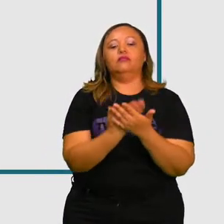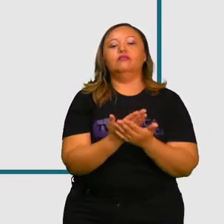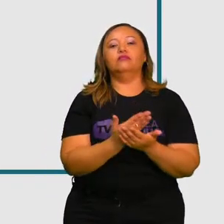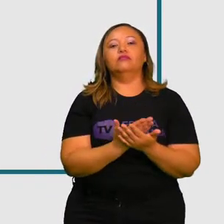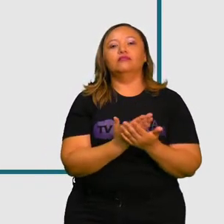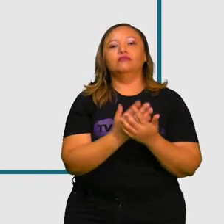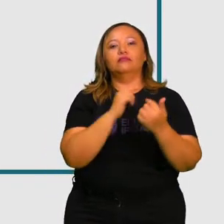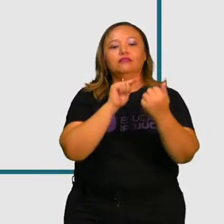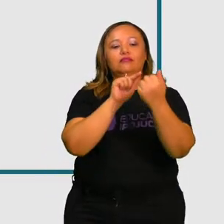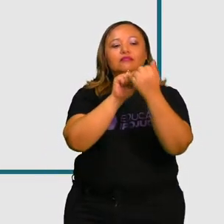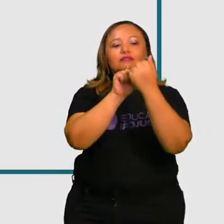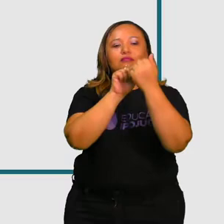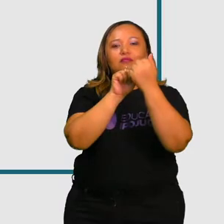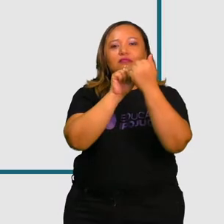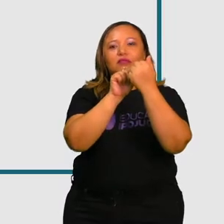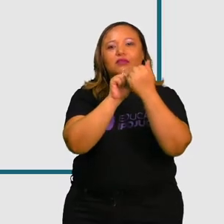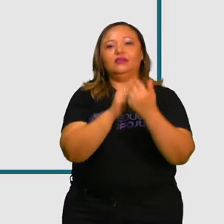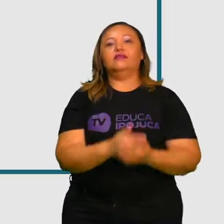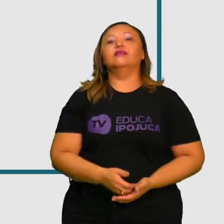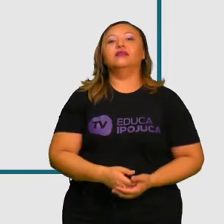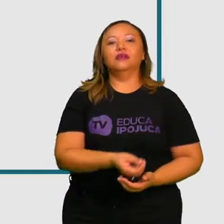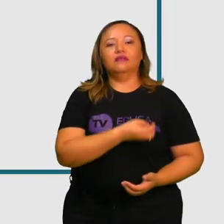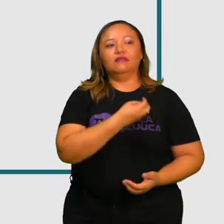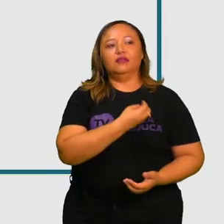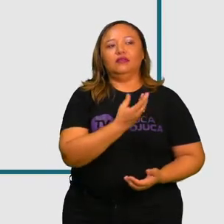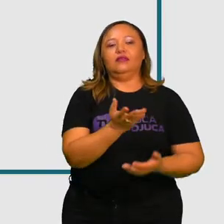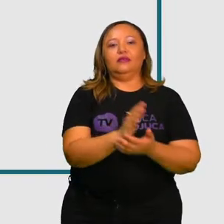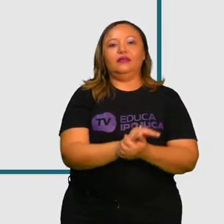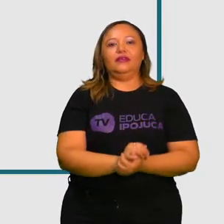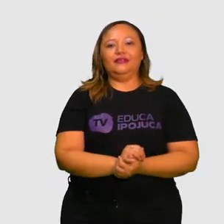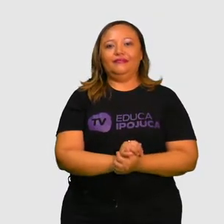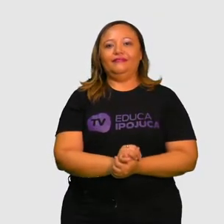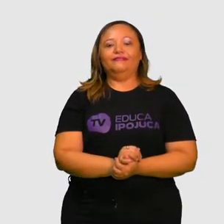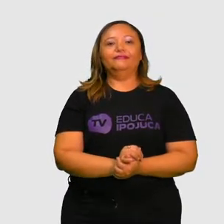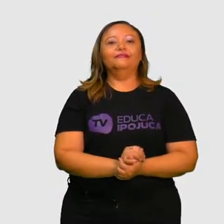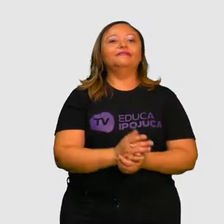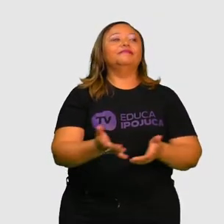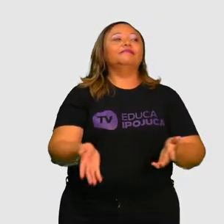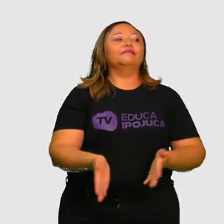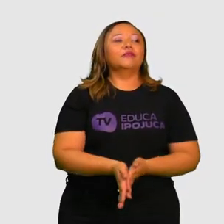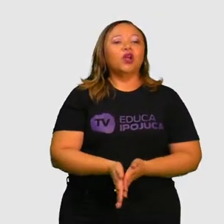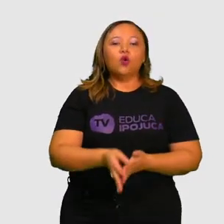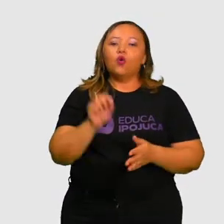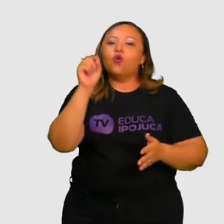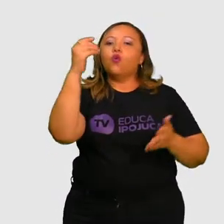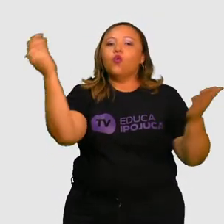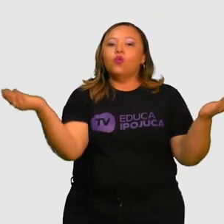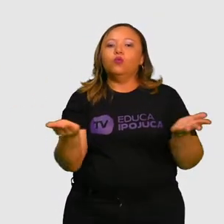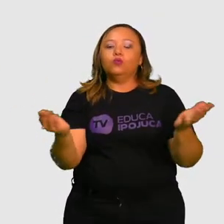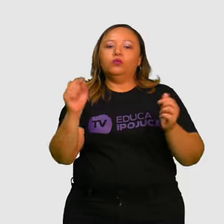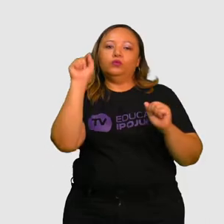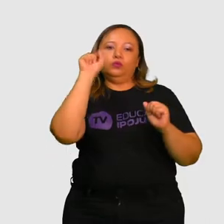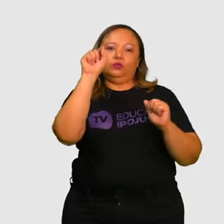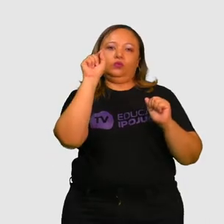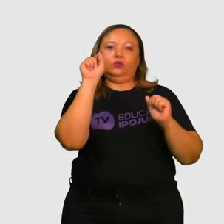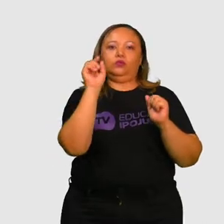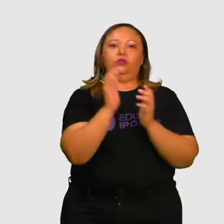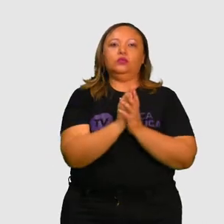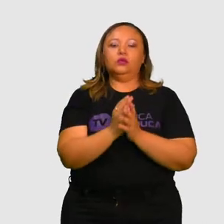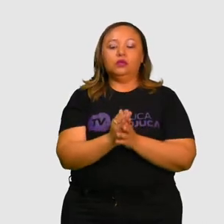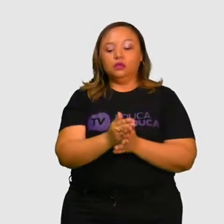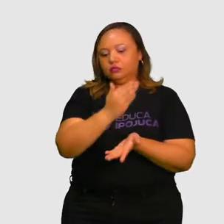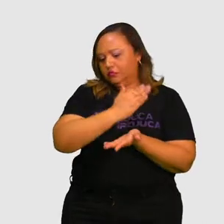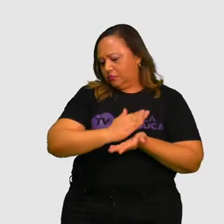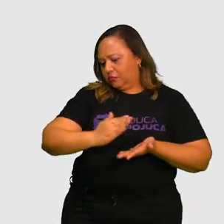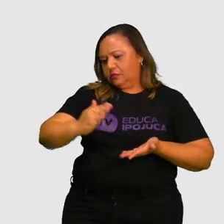e vida andam ali de mãos dadas. Vamos à nossa aula. O que temos para hoje? Então, no início da